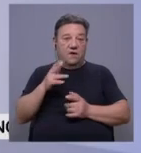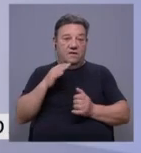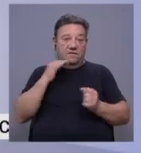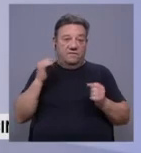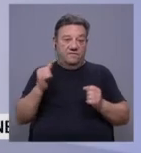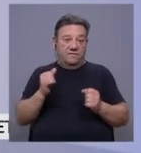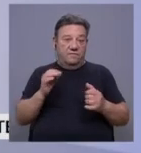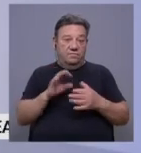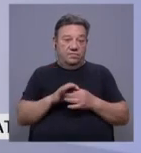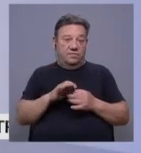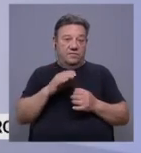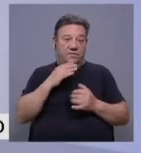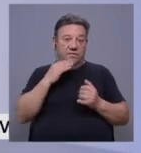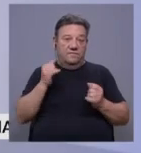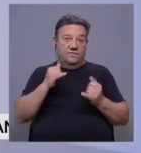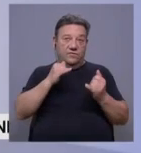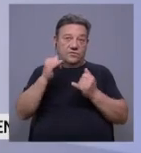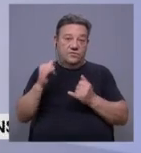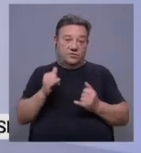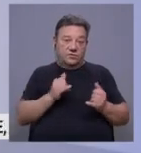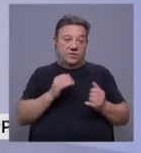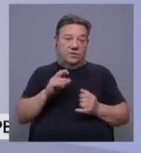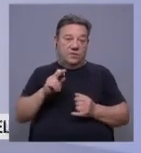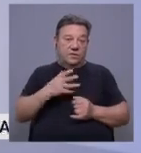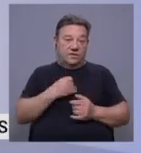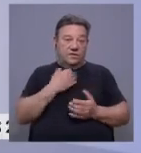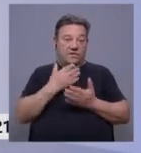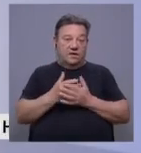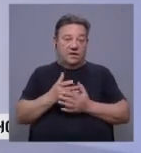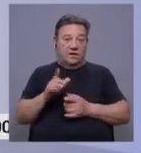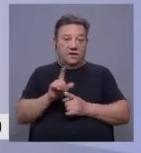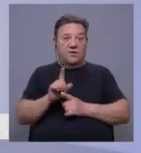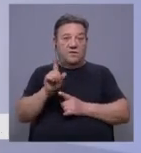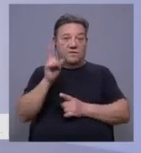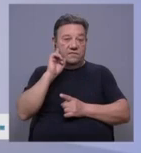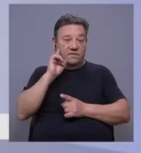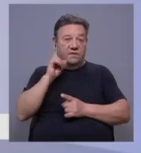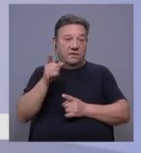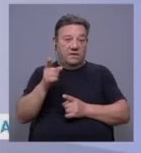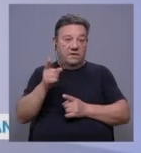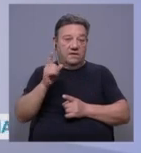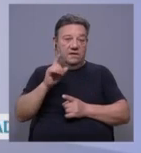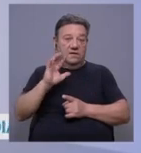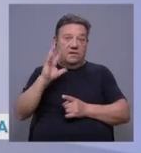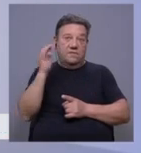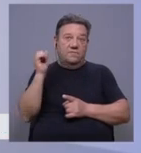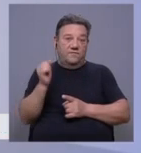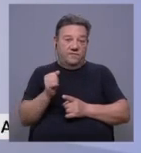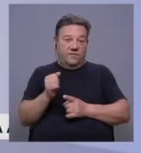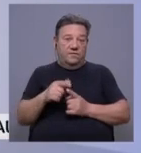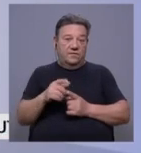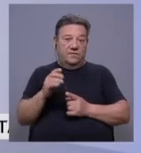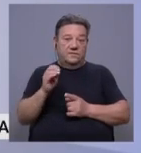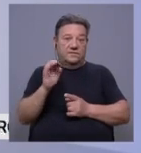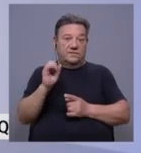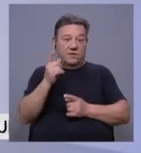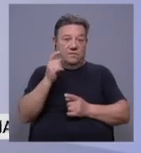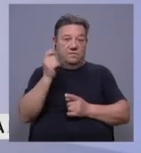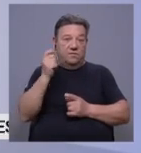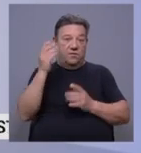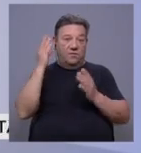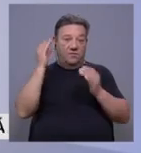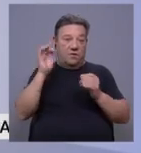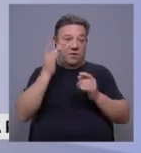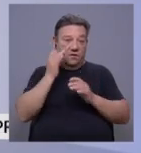associada a fluxo de nordeste, originando assim para a região norte um dia com tempo frio, com céu pouco nublado ou